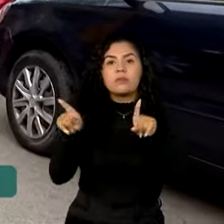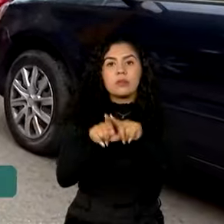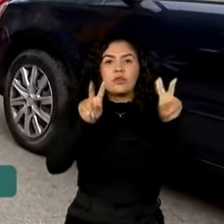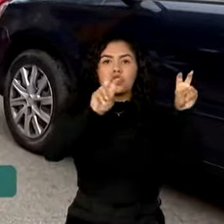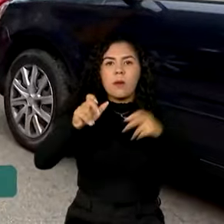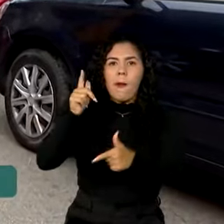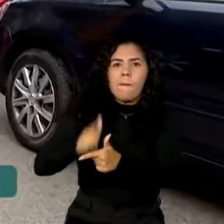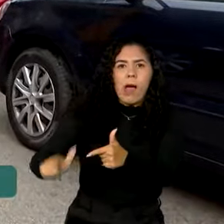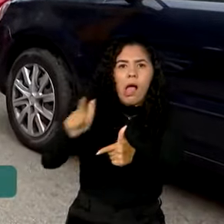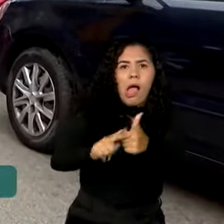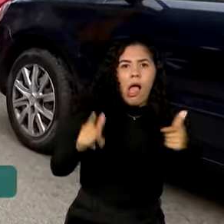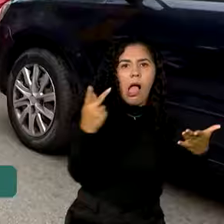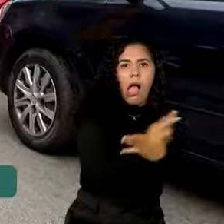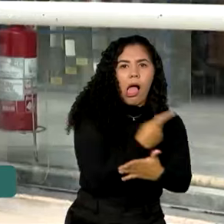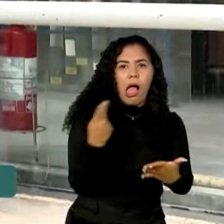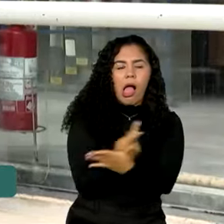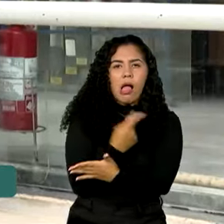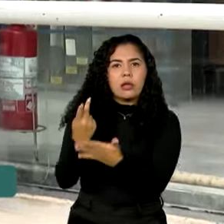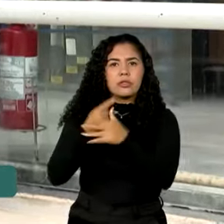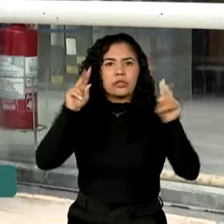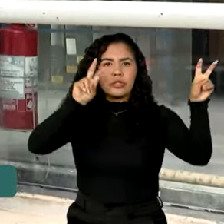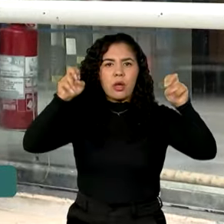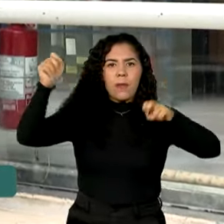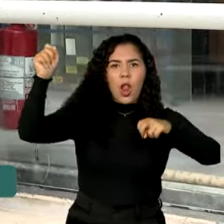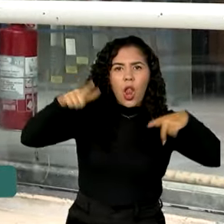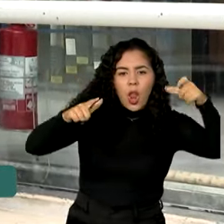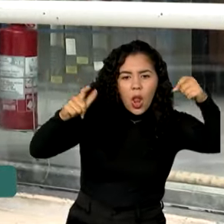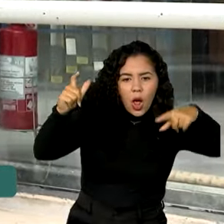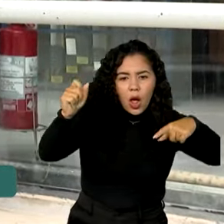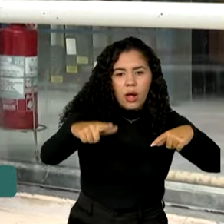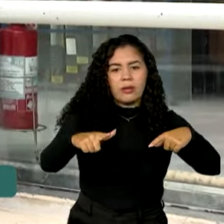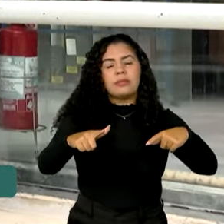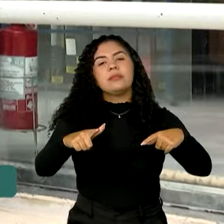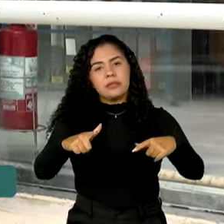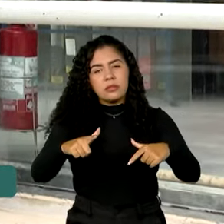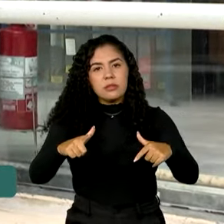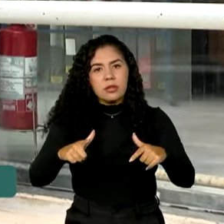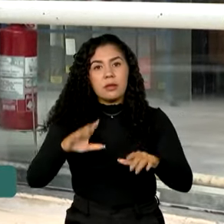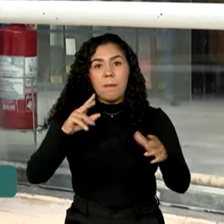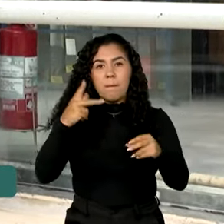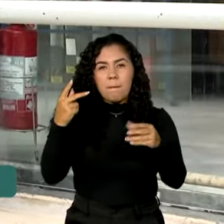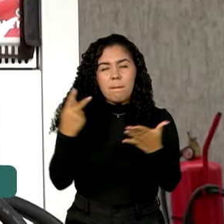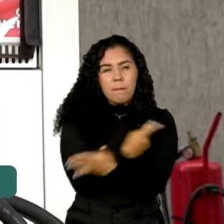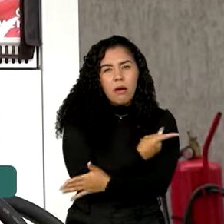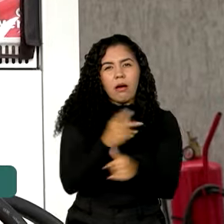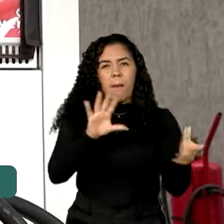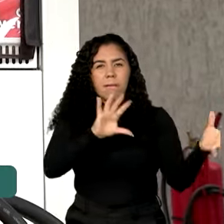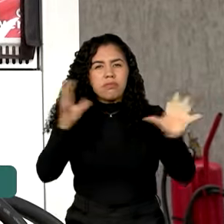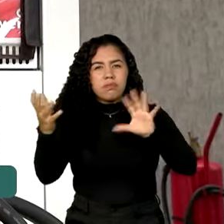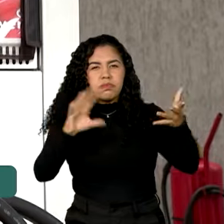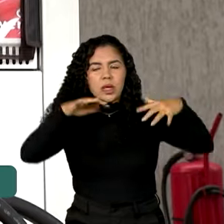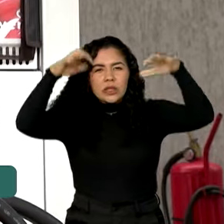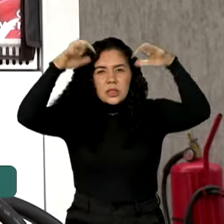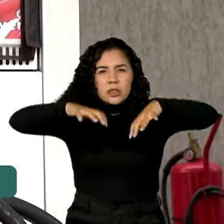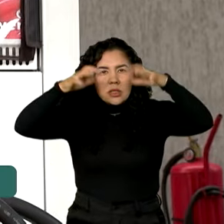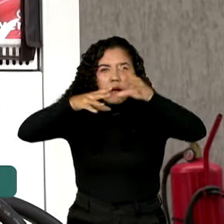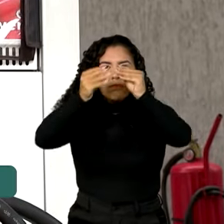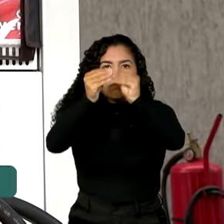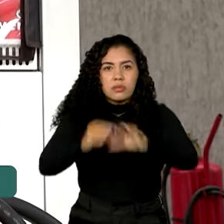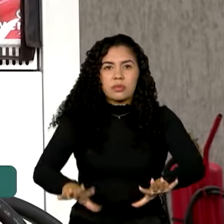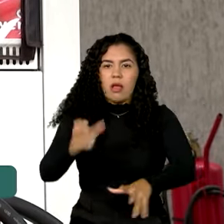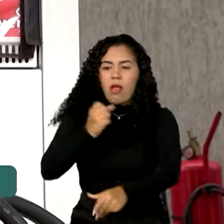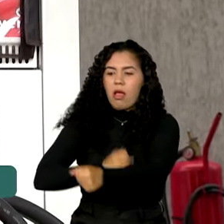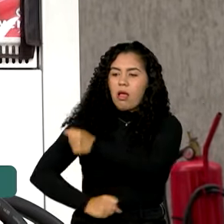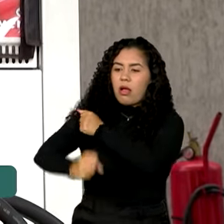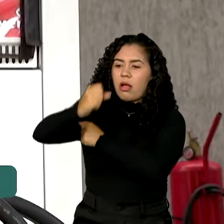causados no fornecimento de energia elétrica depois dos temporais que atingiram São Paulo no ano